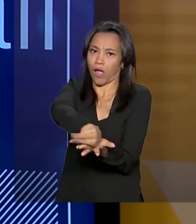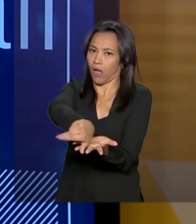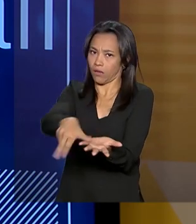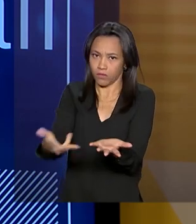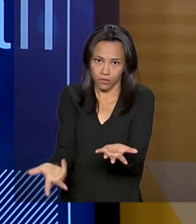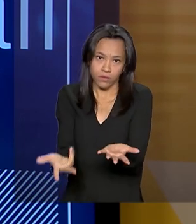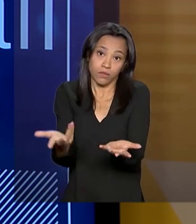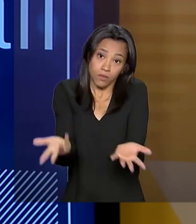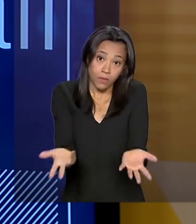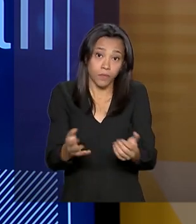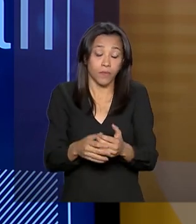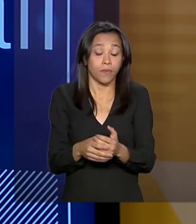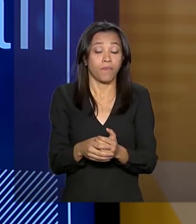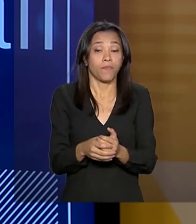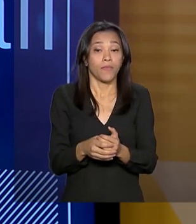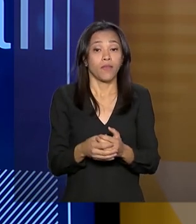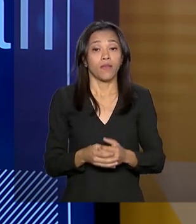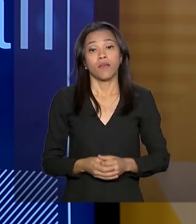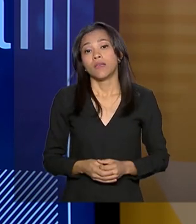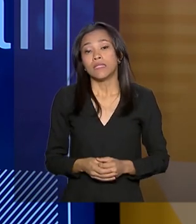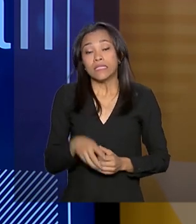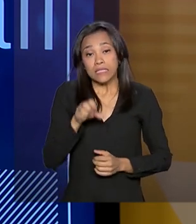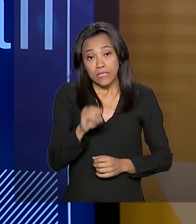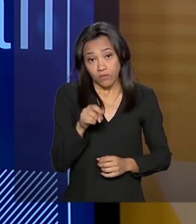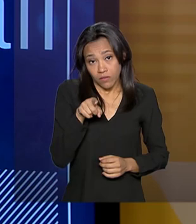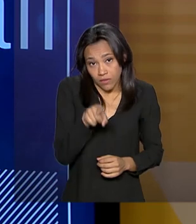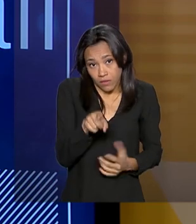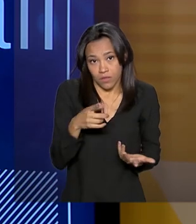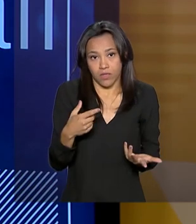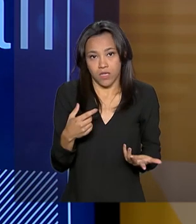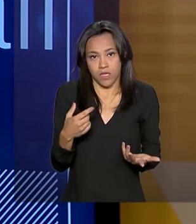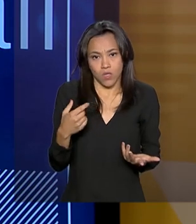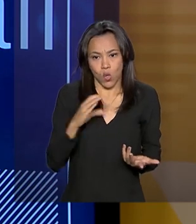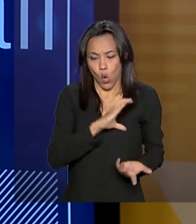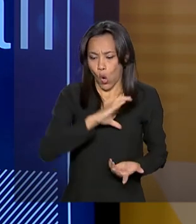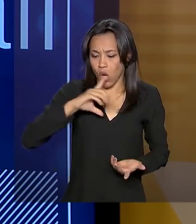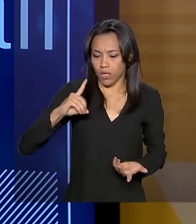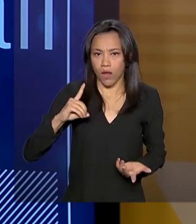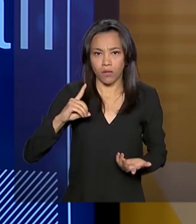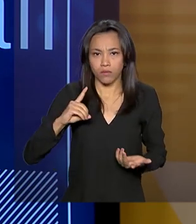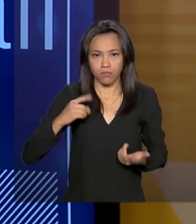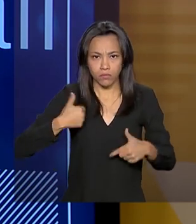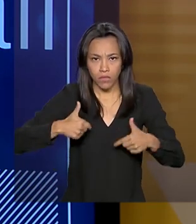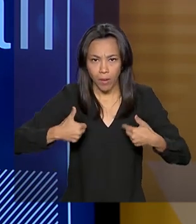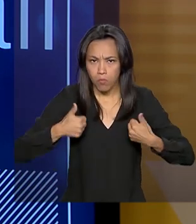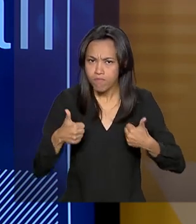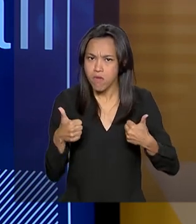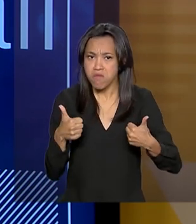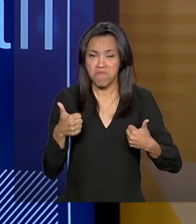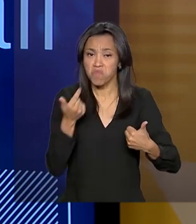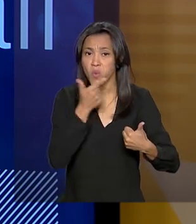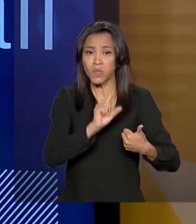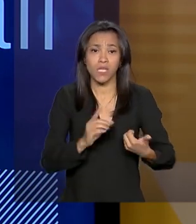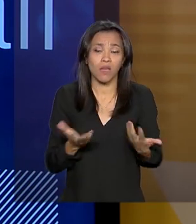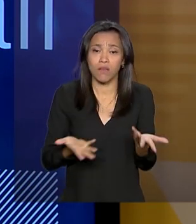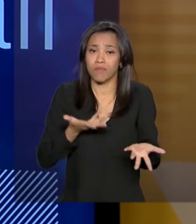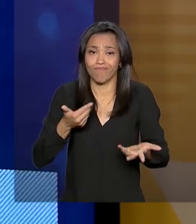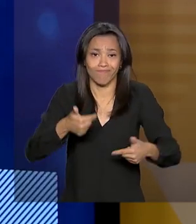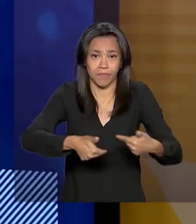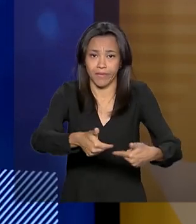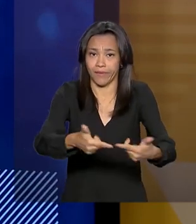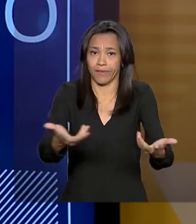rentável. Então, se você não está coordenado, você acaba não conseguindo atuar